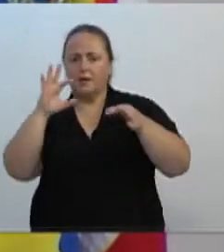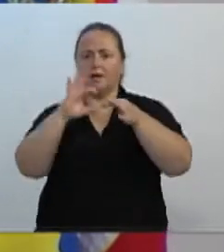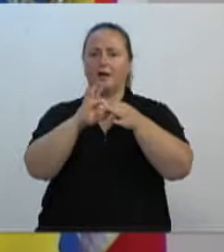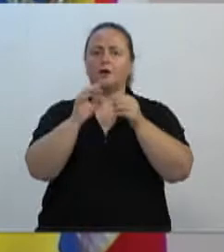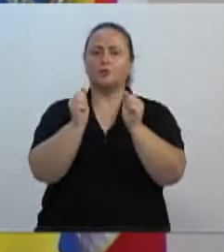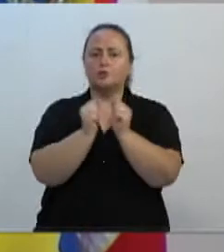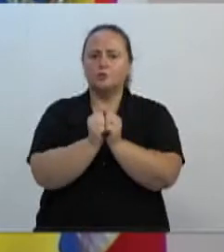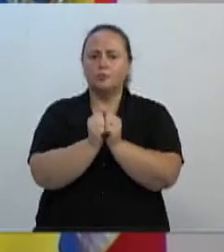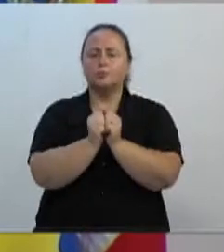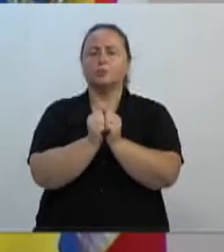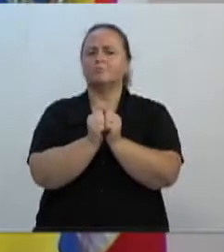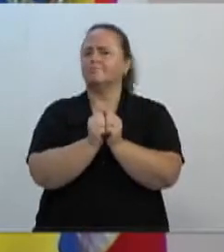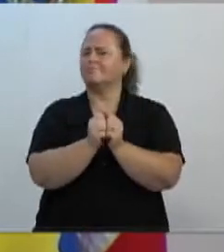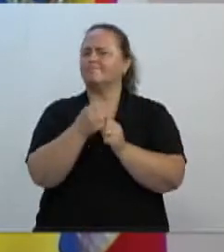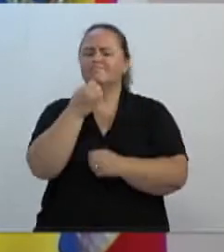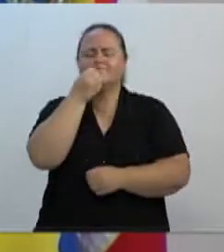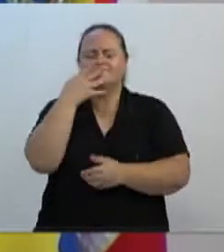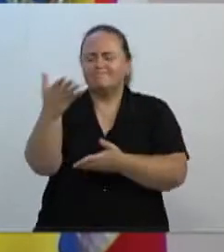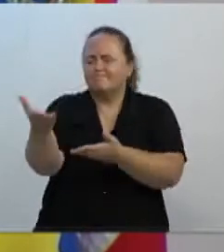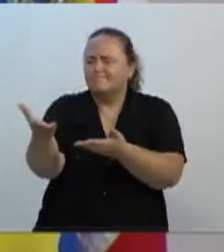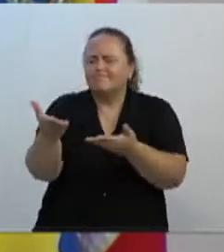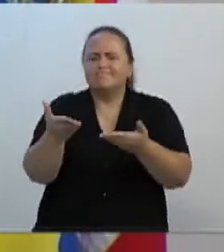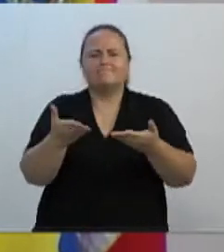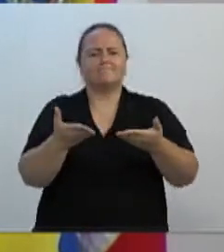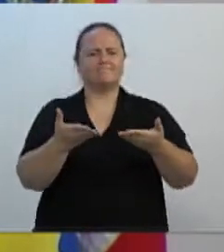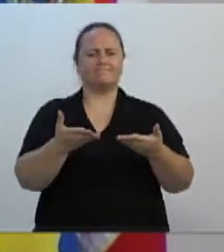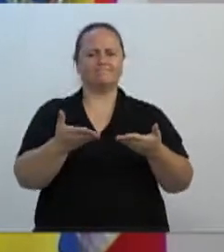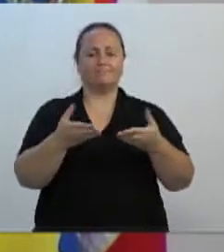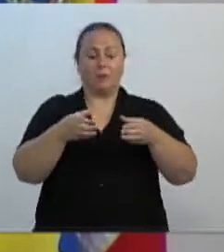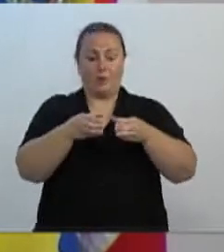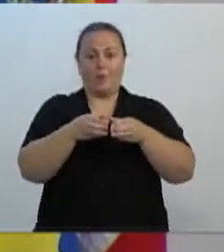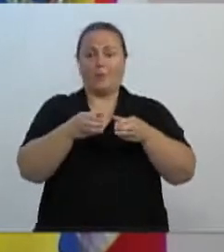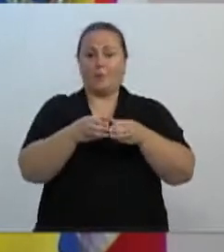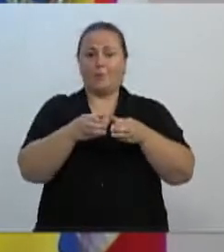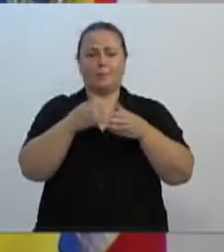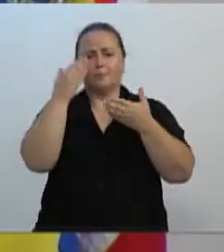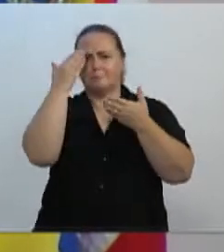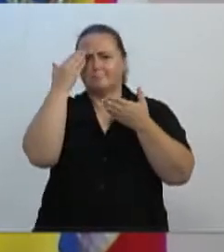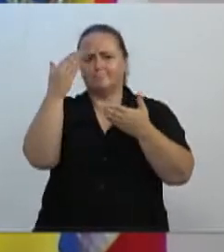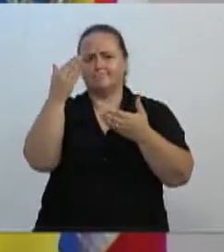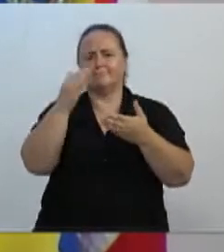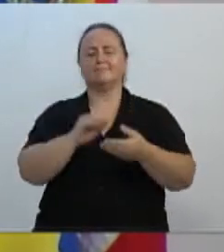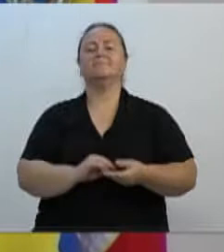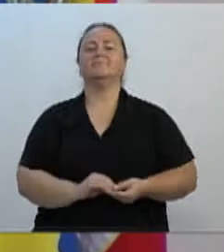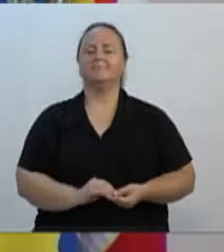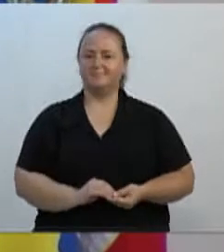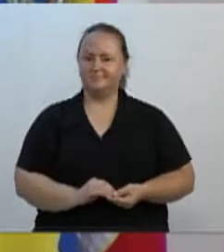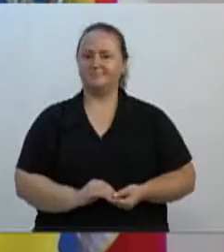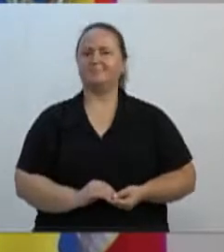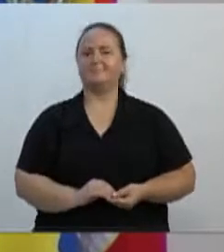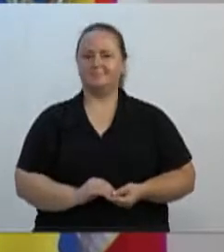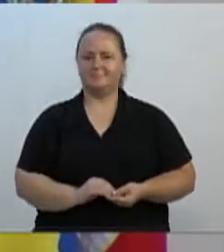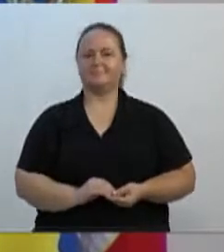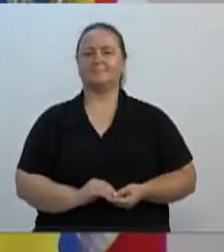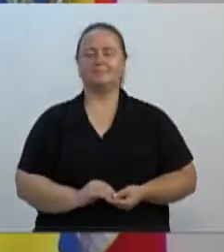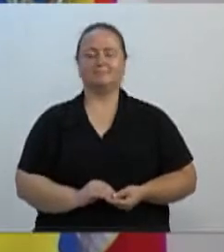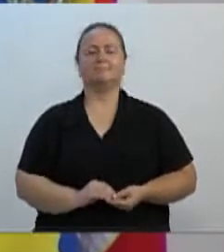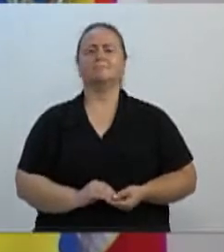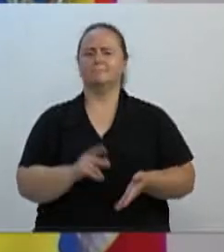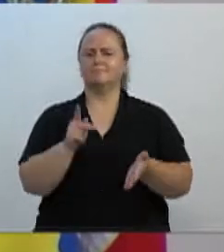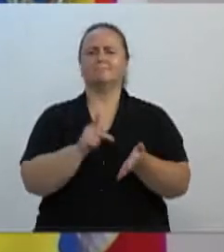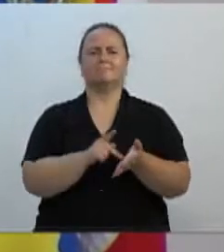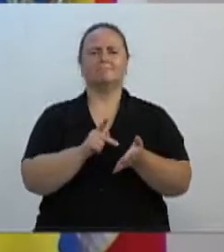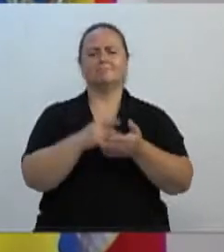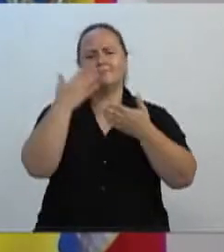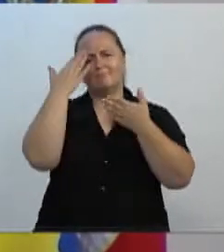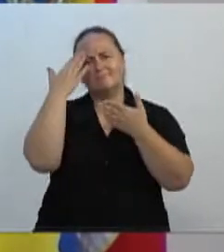e a família do Clube Náutico América agradece. Por fim, quero agradecer a disponibilização de